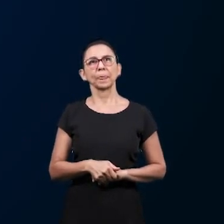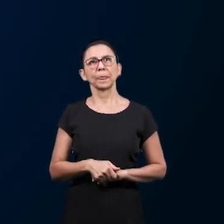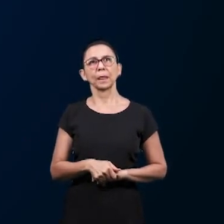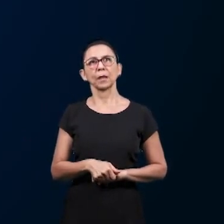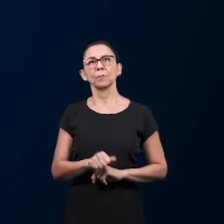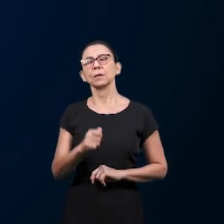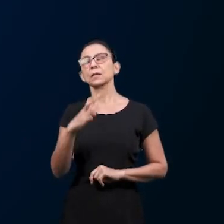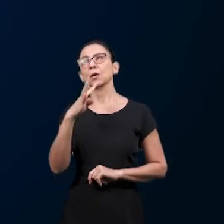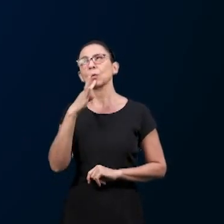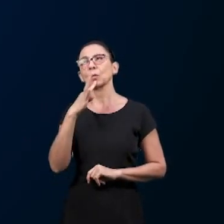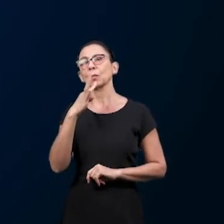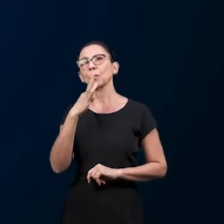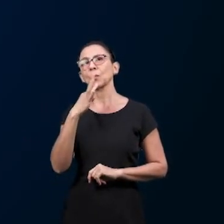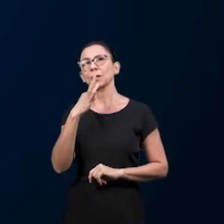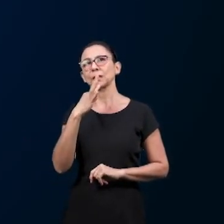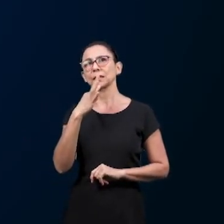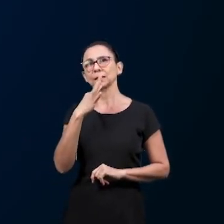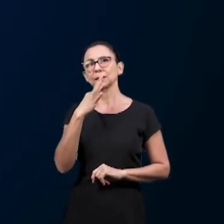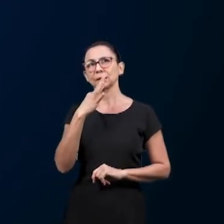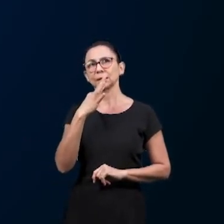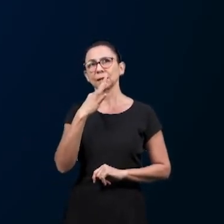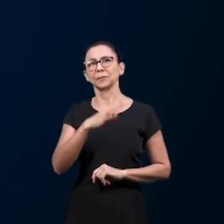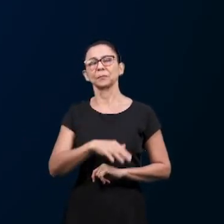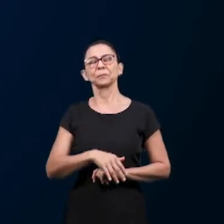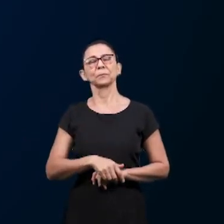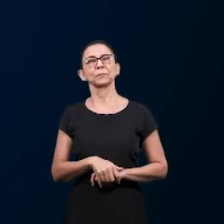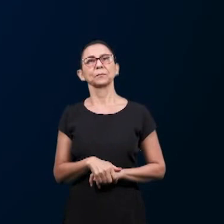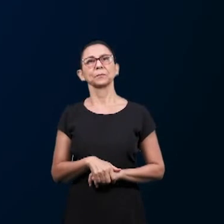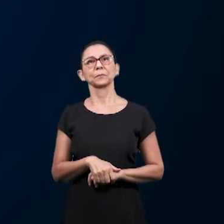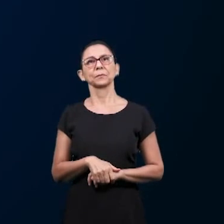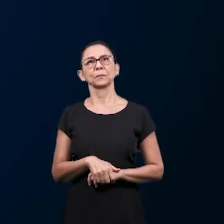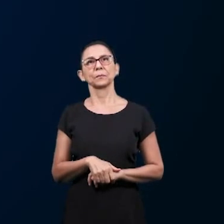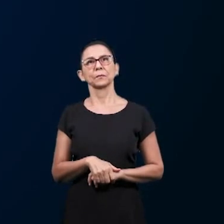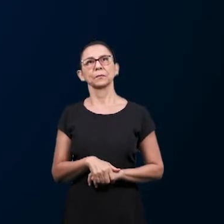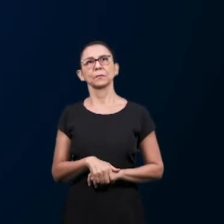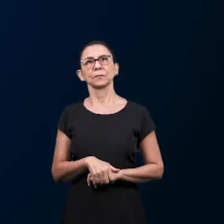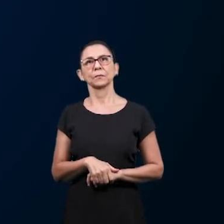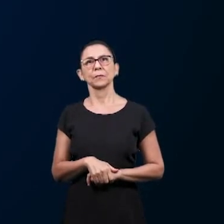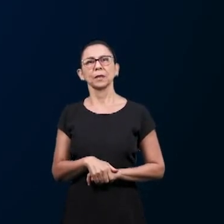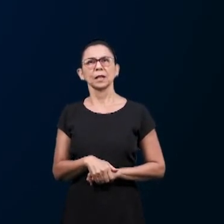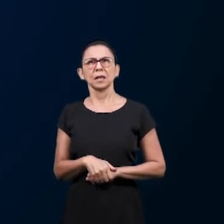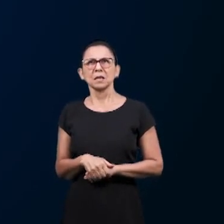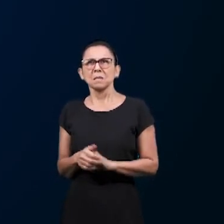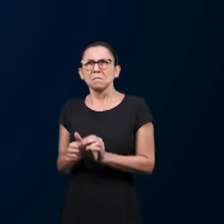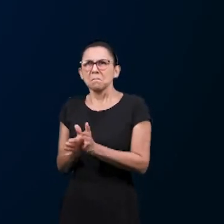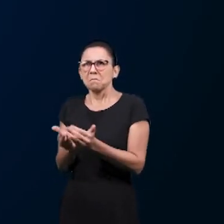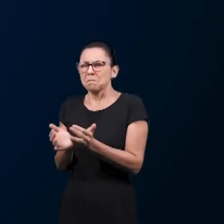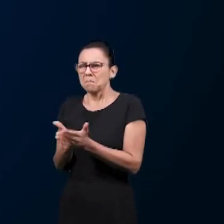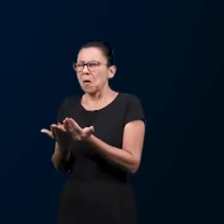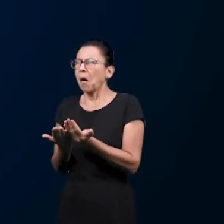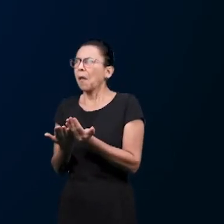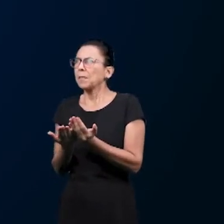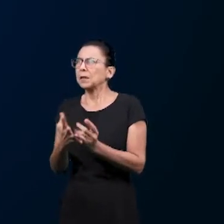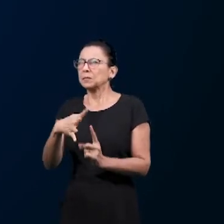Mas ao reconhecer, ele vê que ele é pobre,